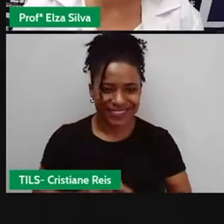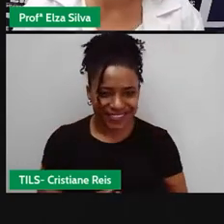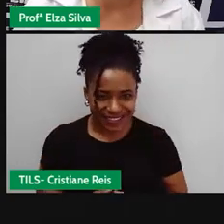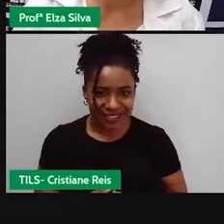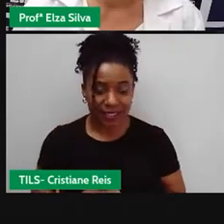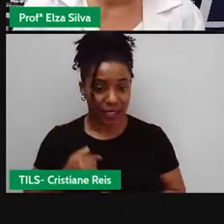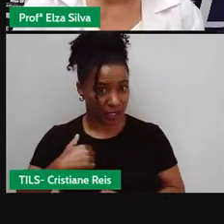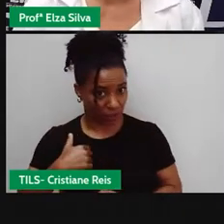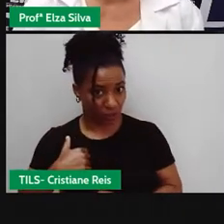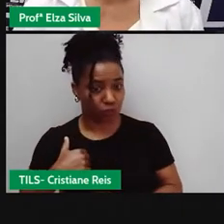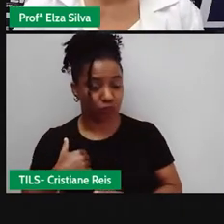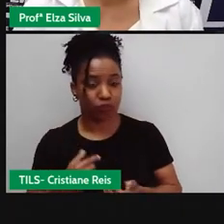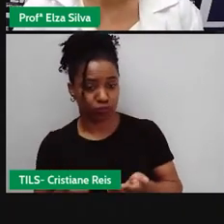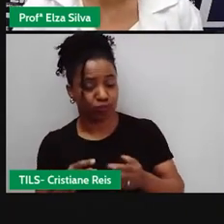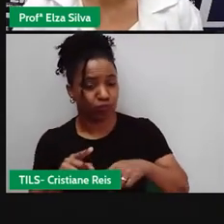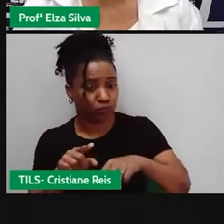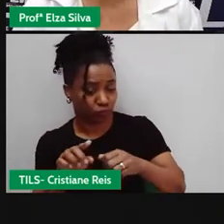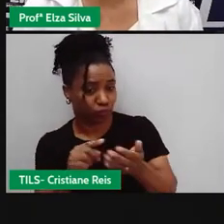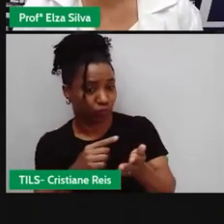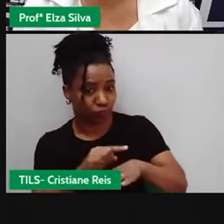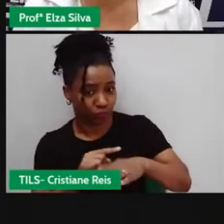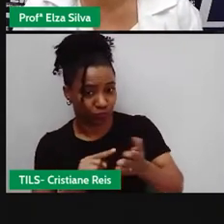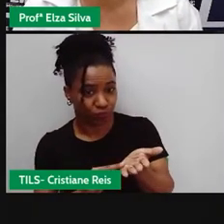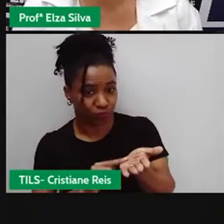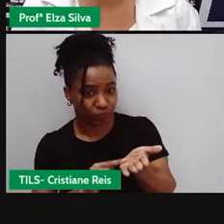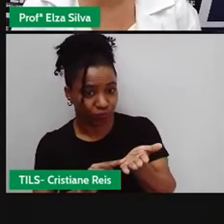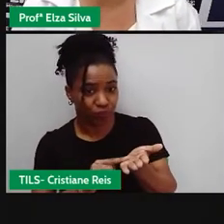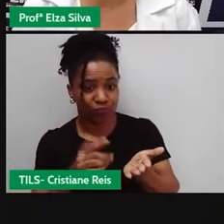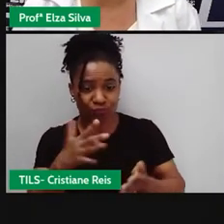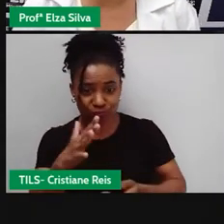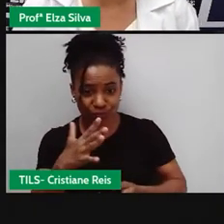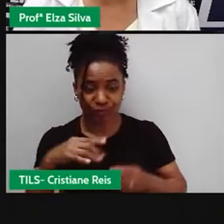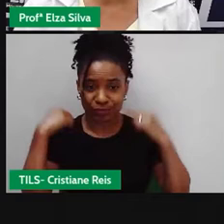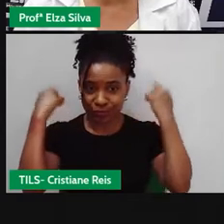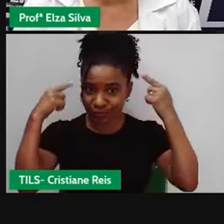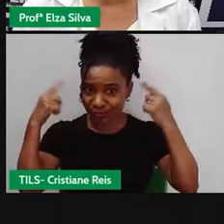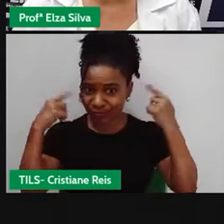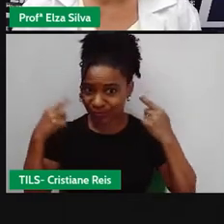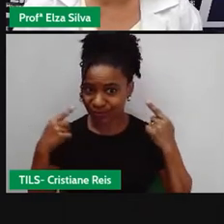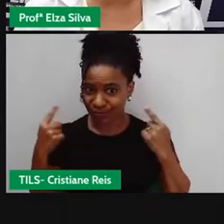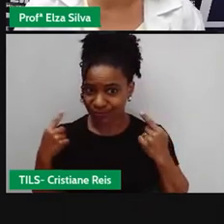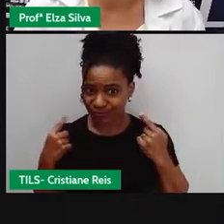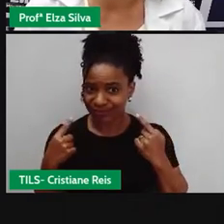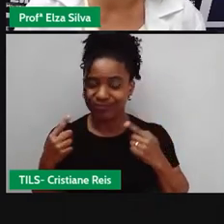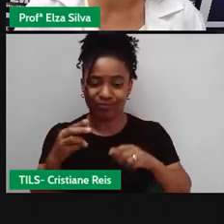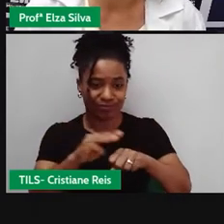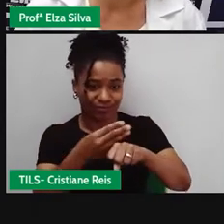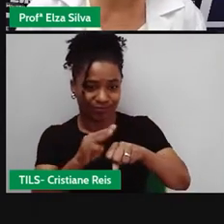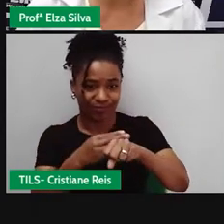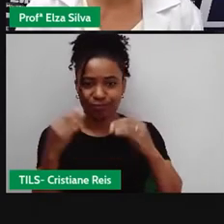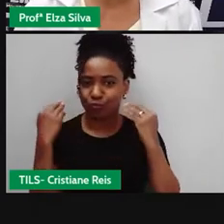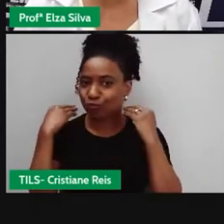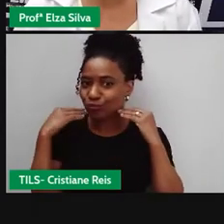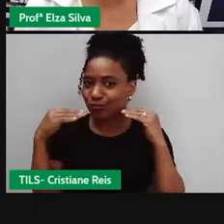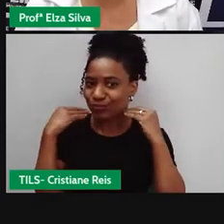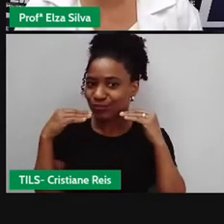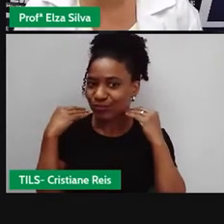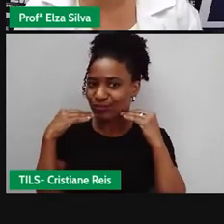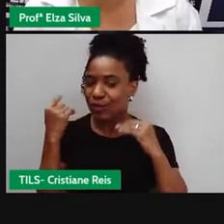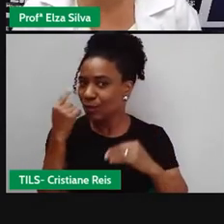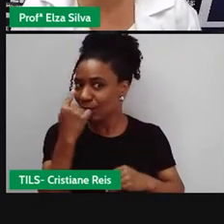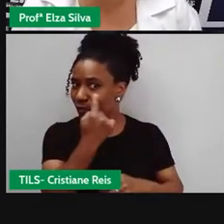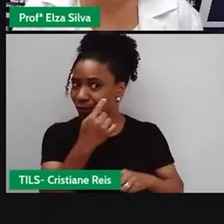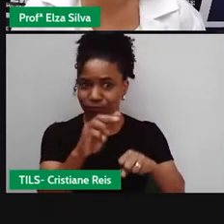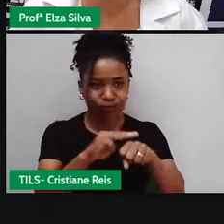sou parda, cabelos crespos e castanhos ondulados, tamanho médio. Meus olhos também são